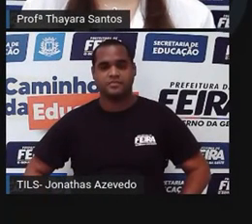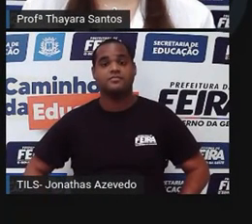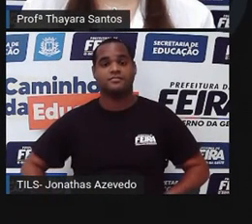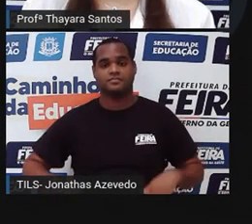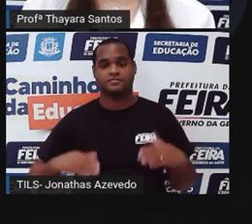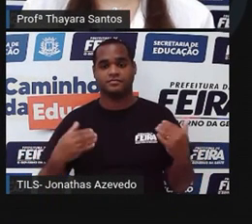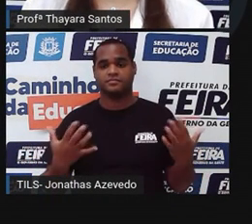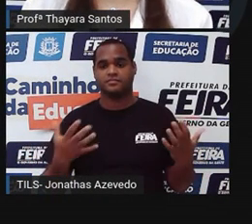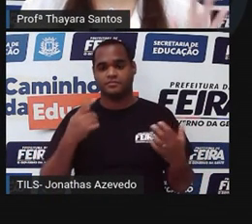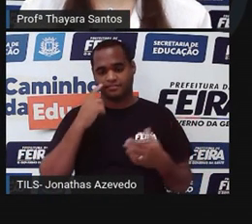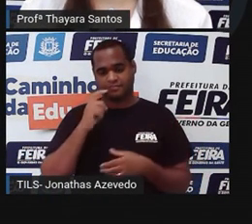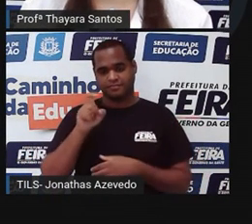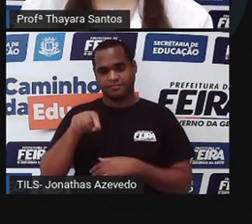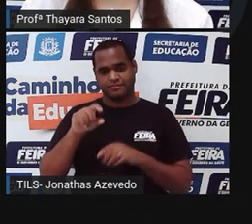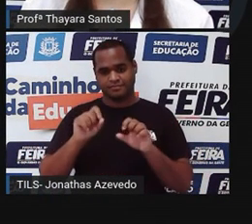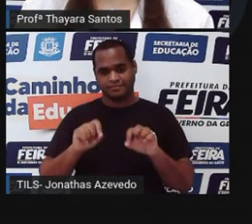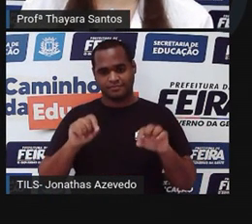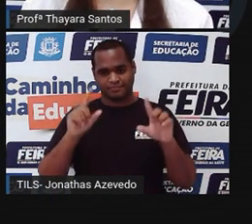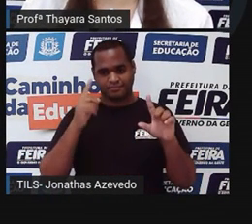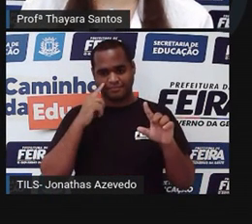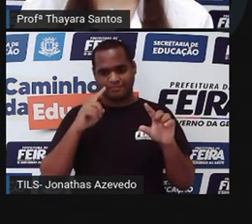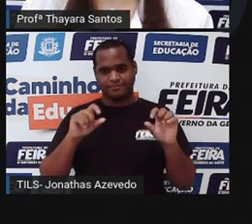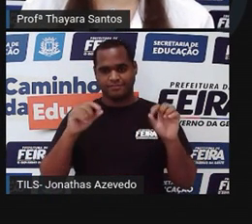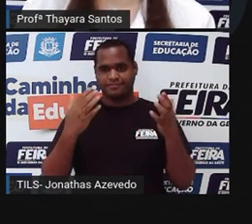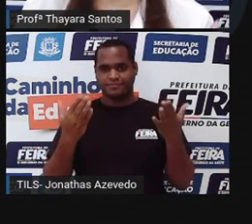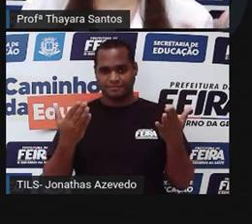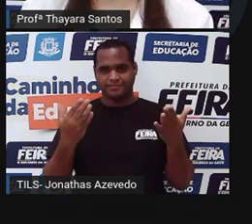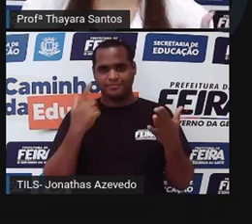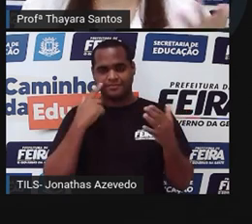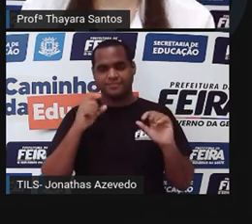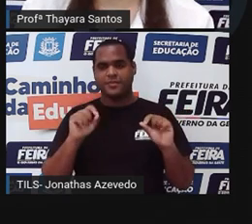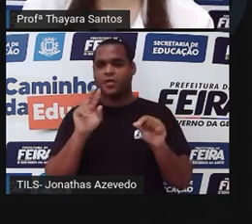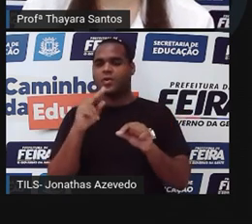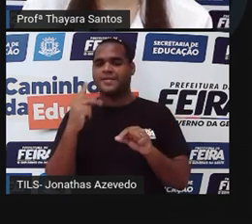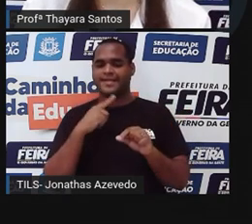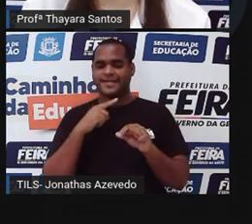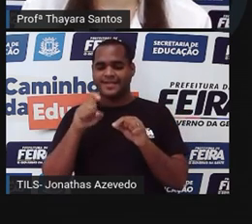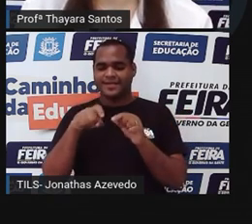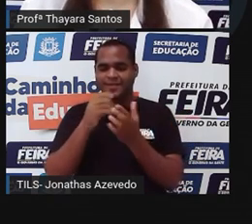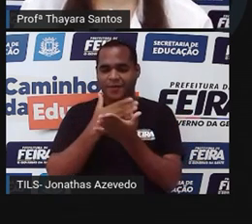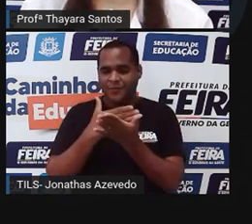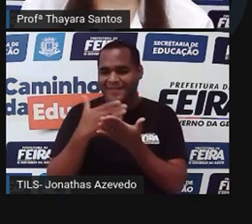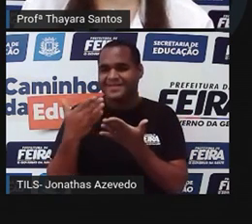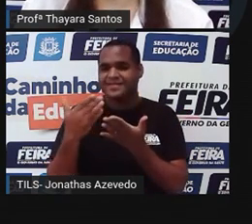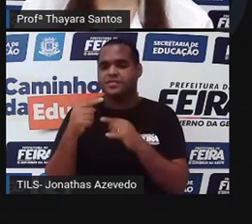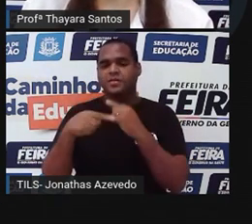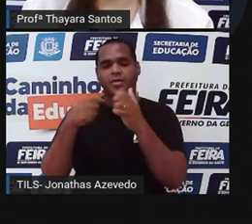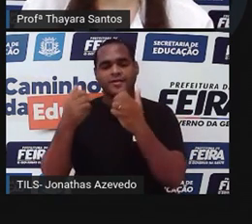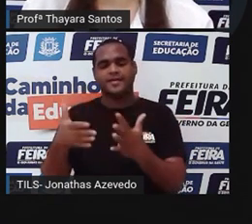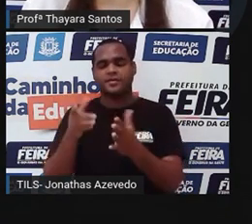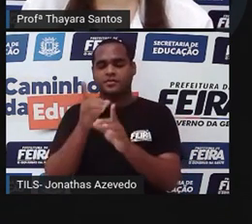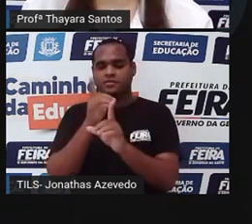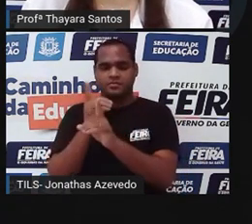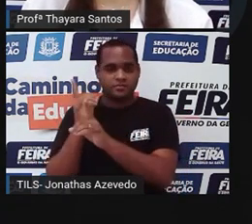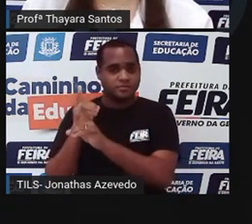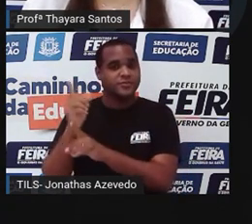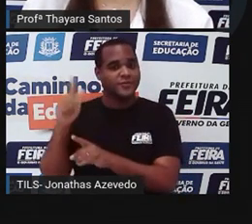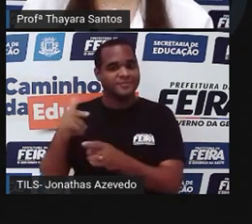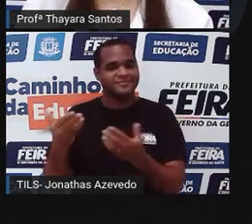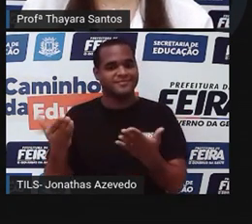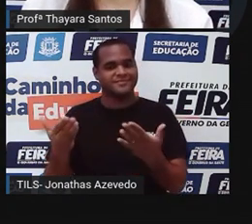Então, quando vocês clicarem, vai aparecer essa tela. Vocês coloquem o nome, cliquem em começar. Depois em começar de novo.